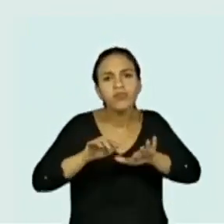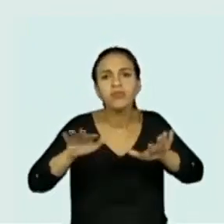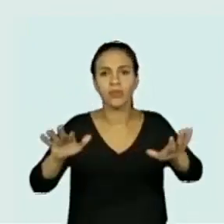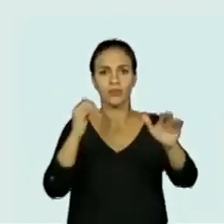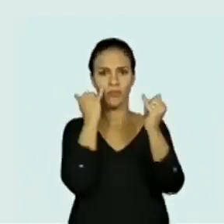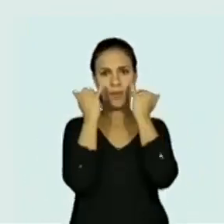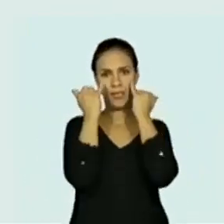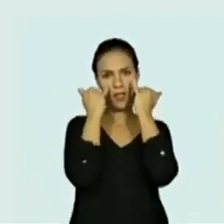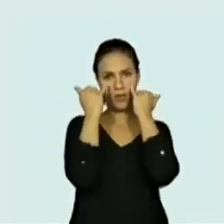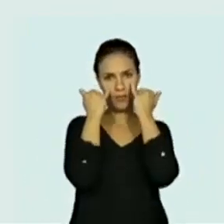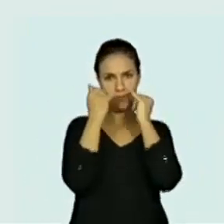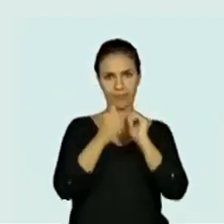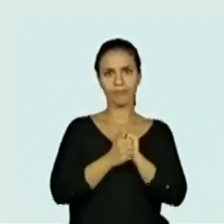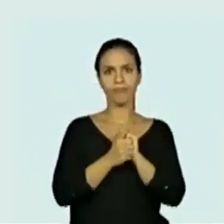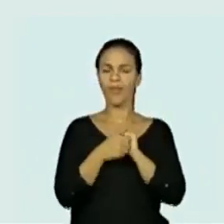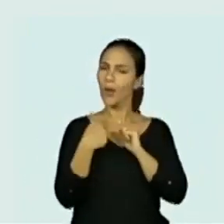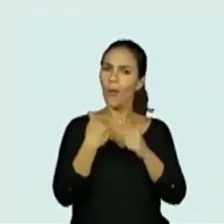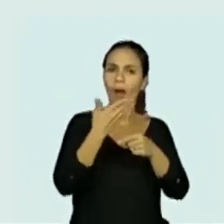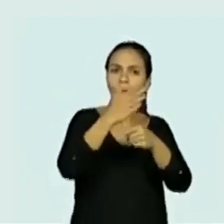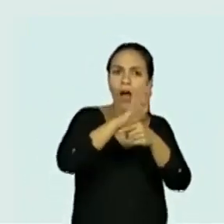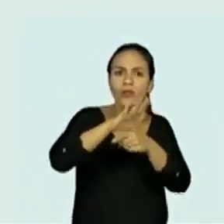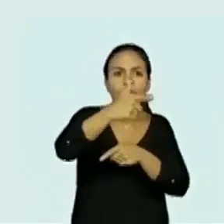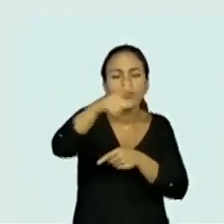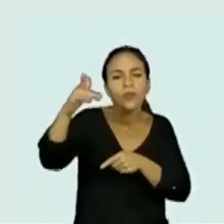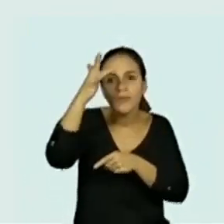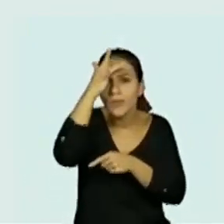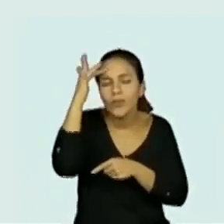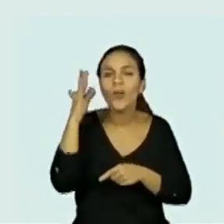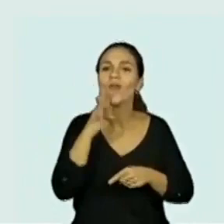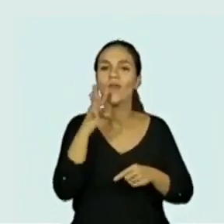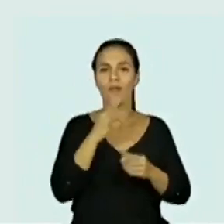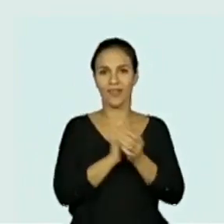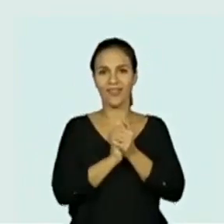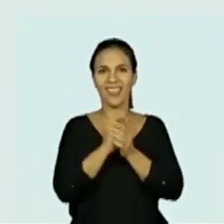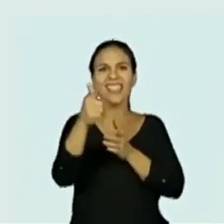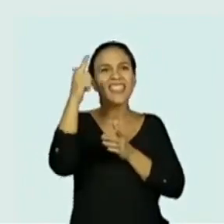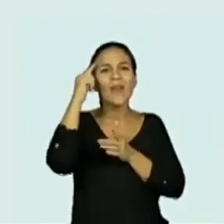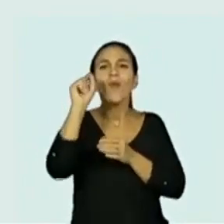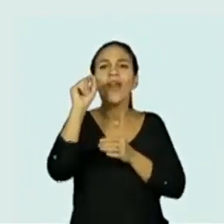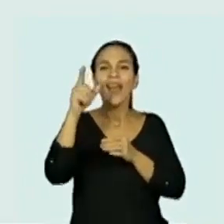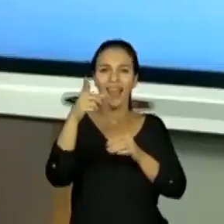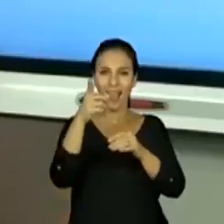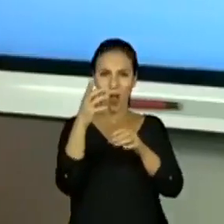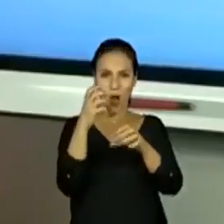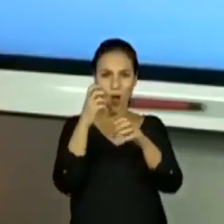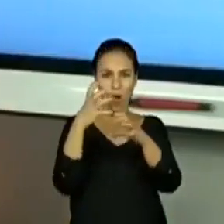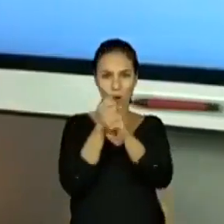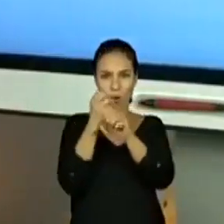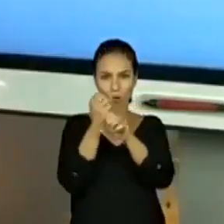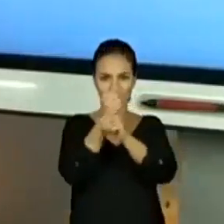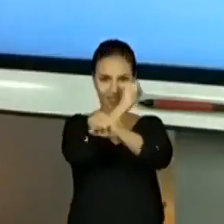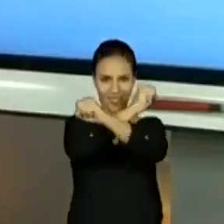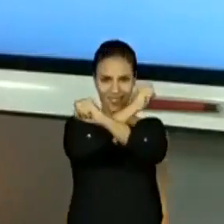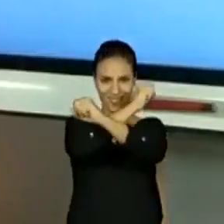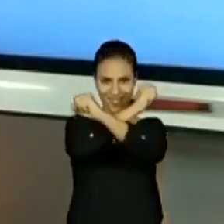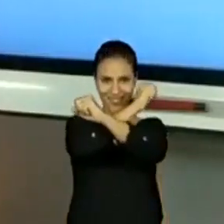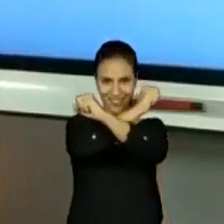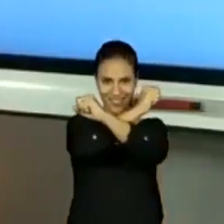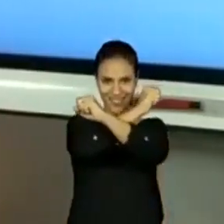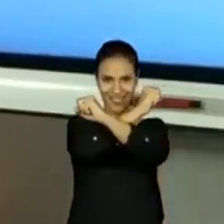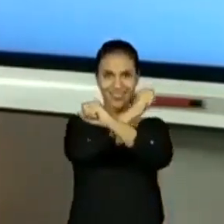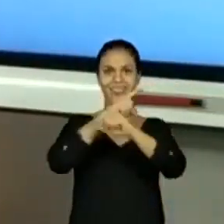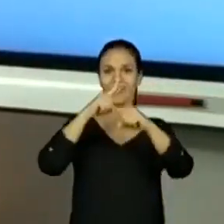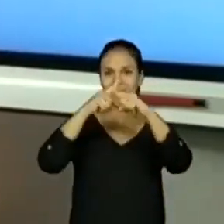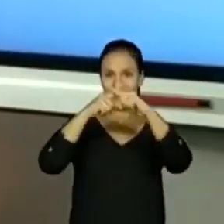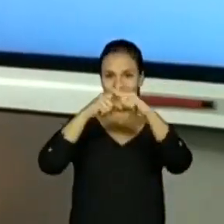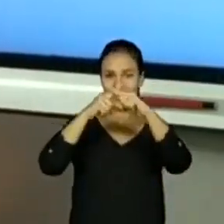Sou multiplicador. Criançada, você não faz a conta de multiplicação? Multiplicação. Dois